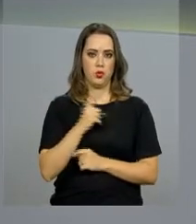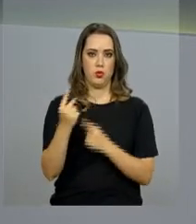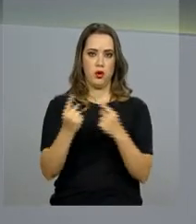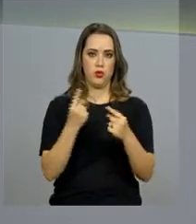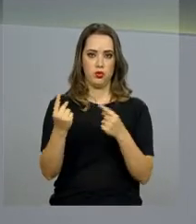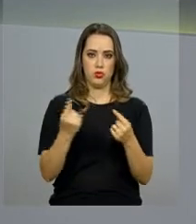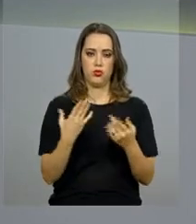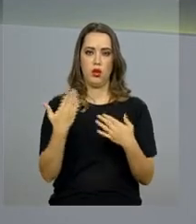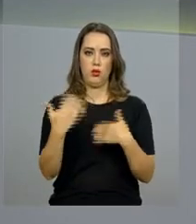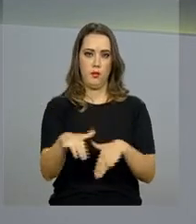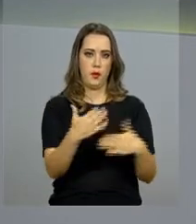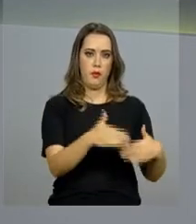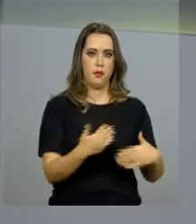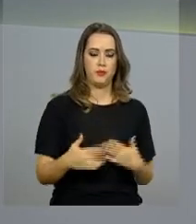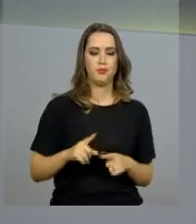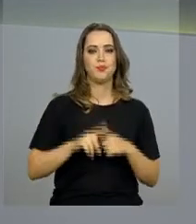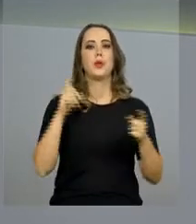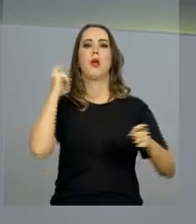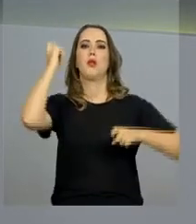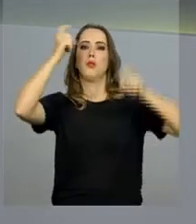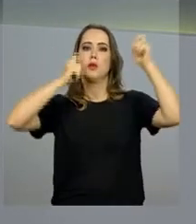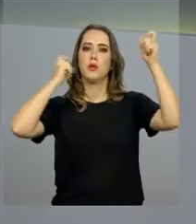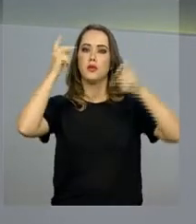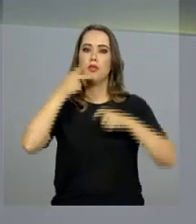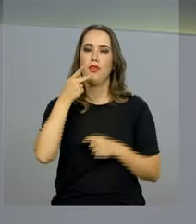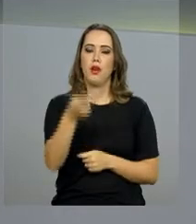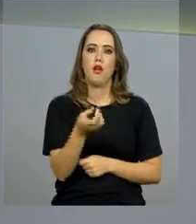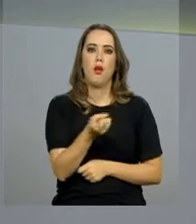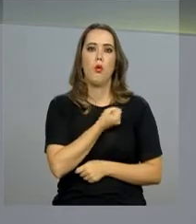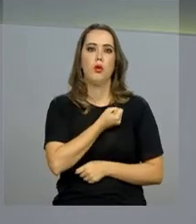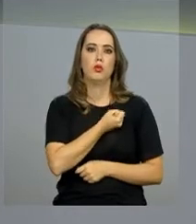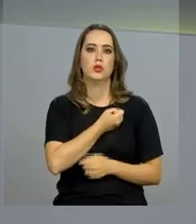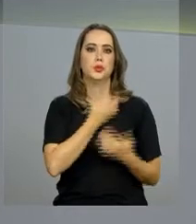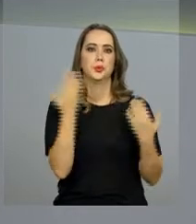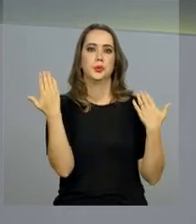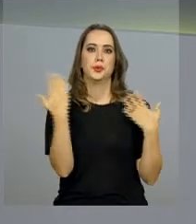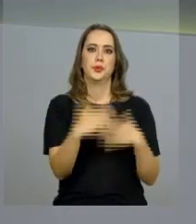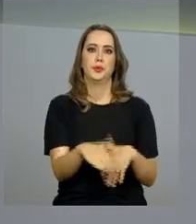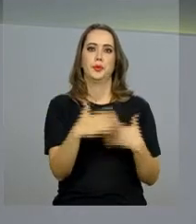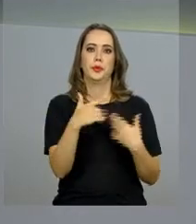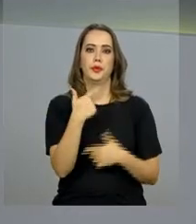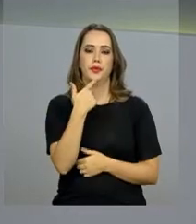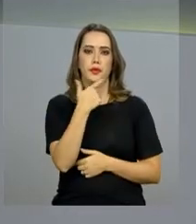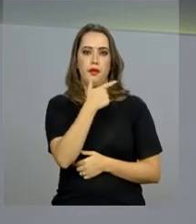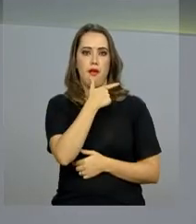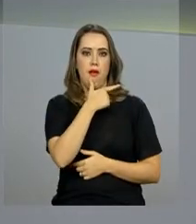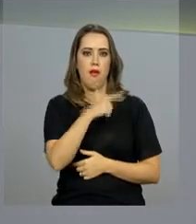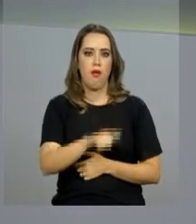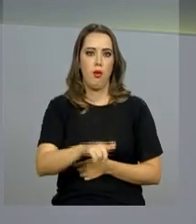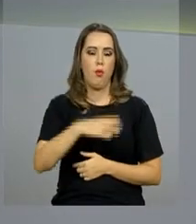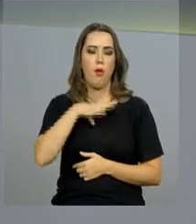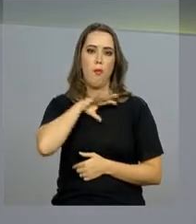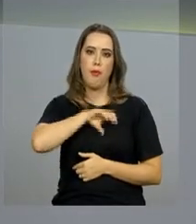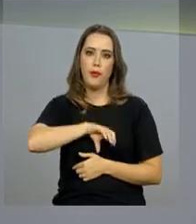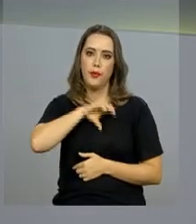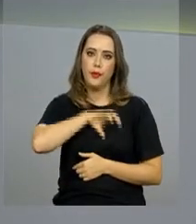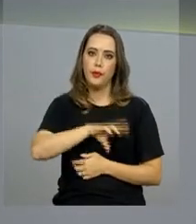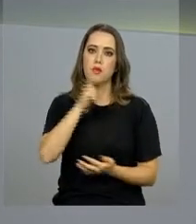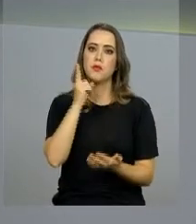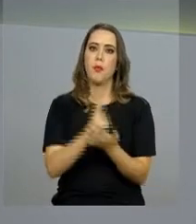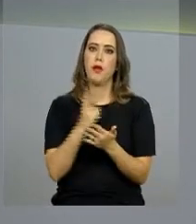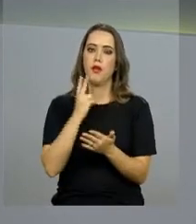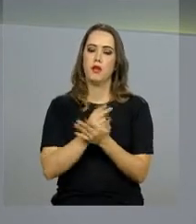Porém, o ministro demonstrou preocupação ao citar os números da avaliação para a língua portuguesa. Apesar de haver um